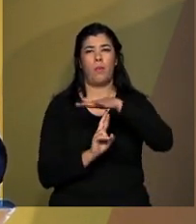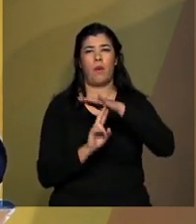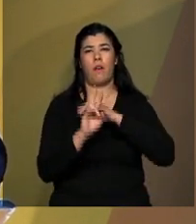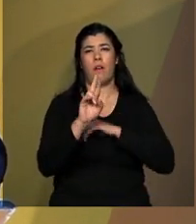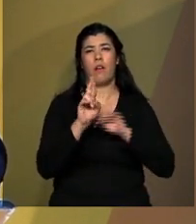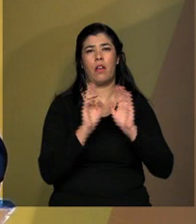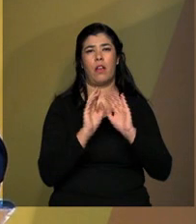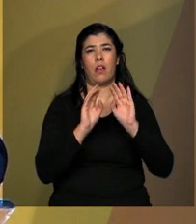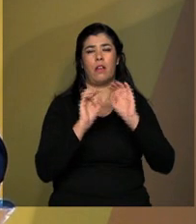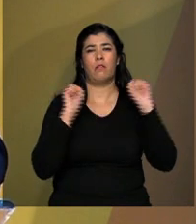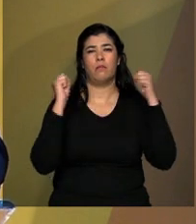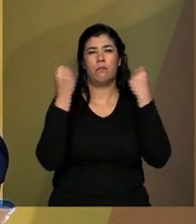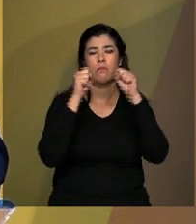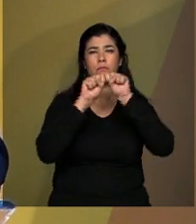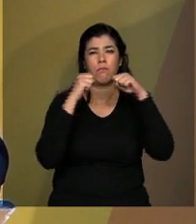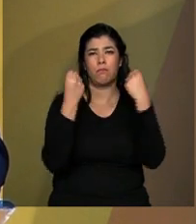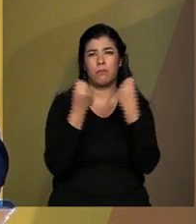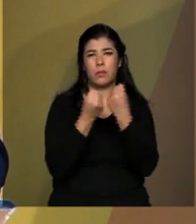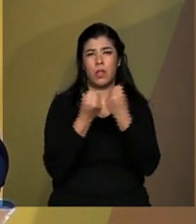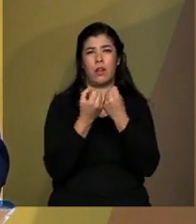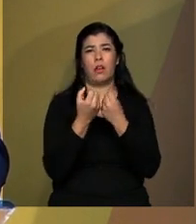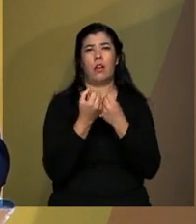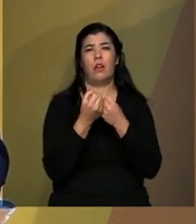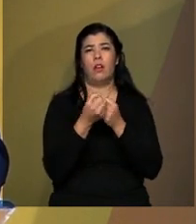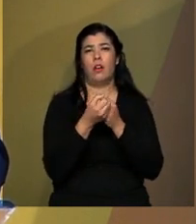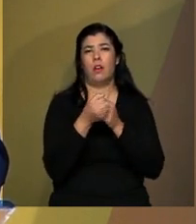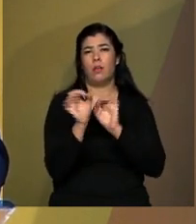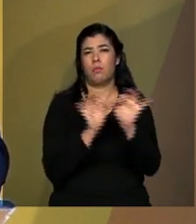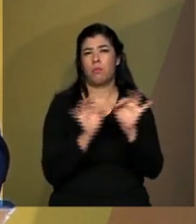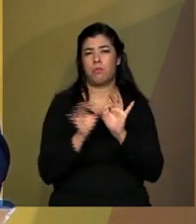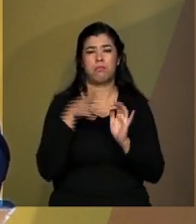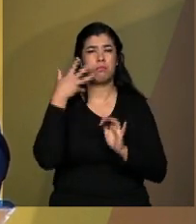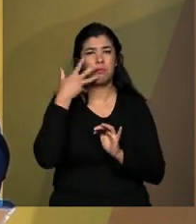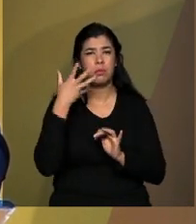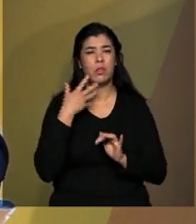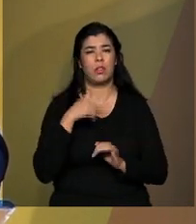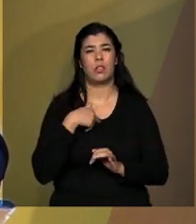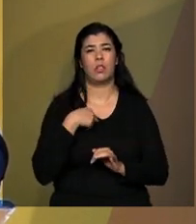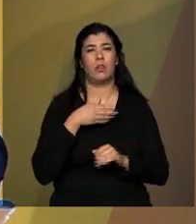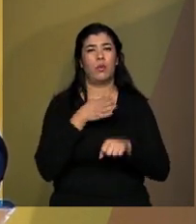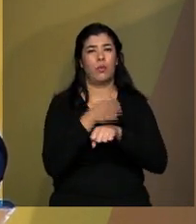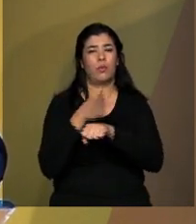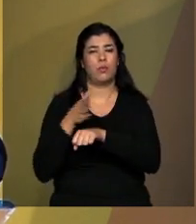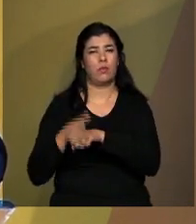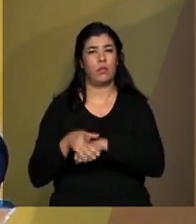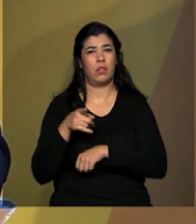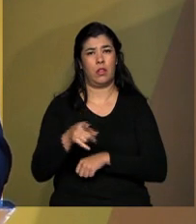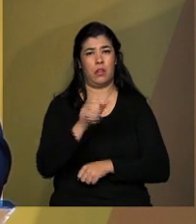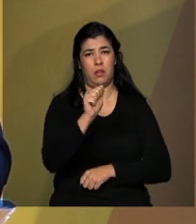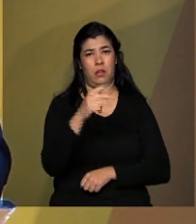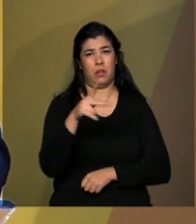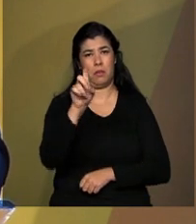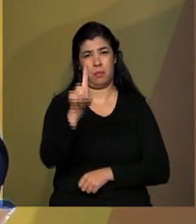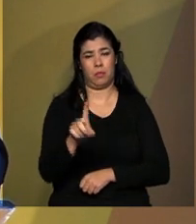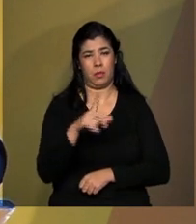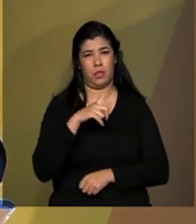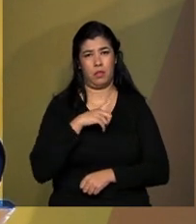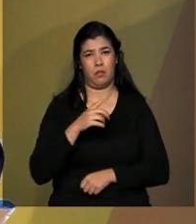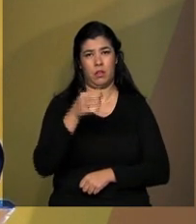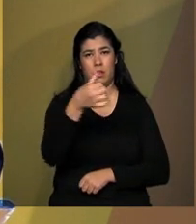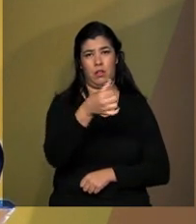investimento e de comércio. Só nos Estados Unidos, a agência já realizou aproximadamente 650